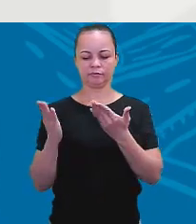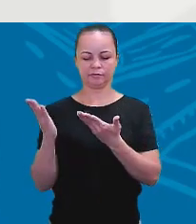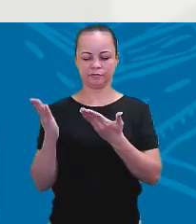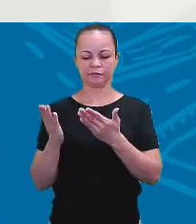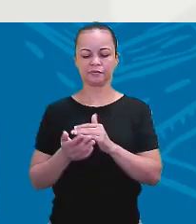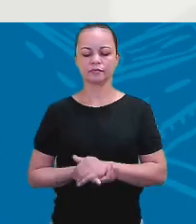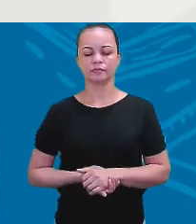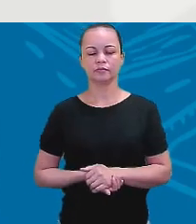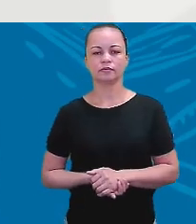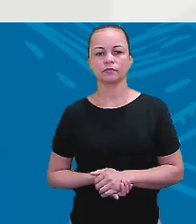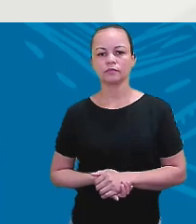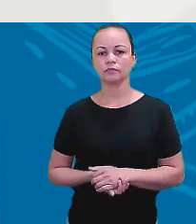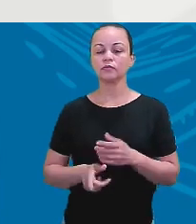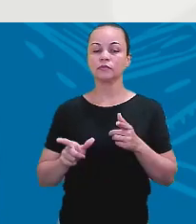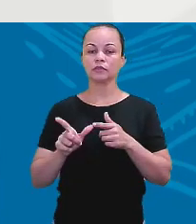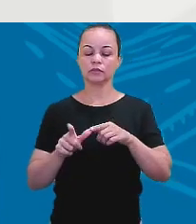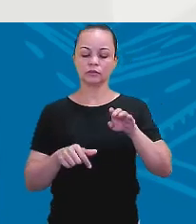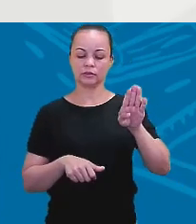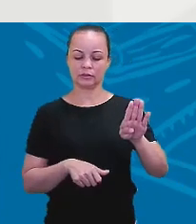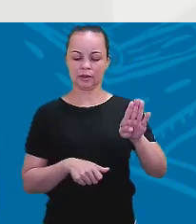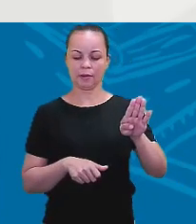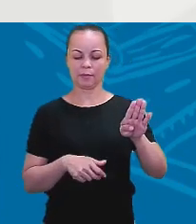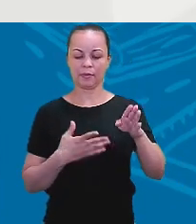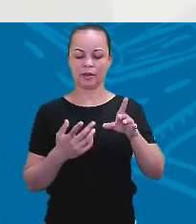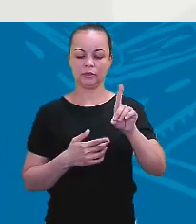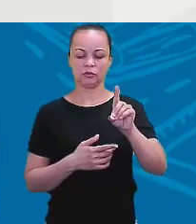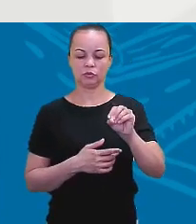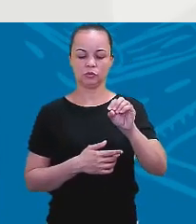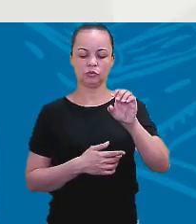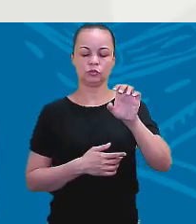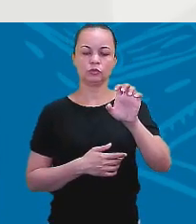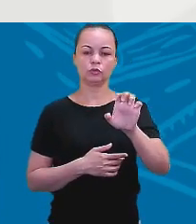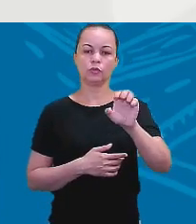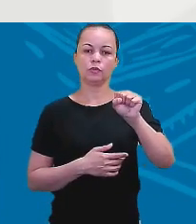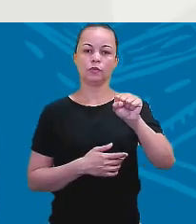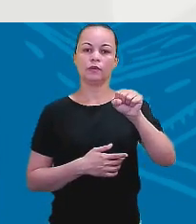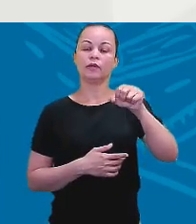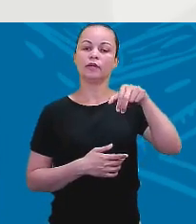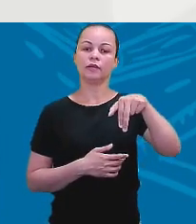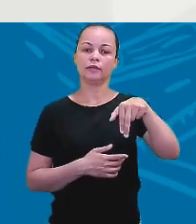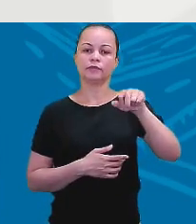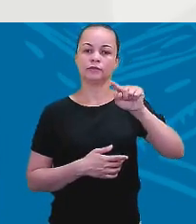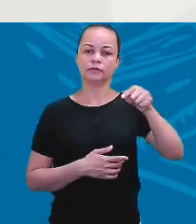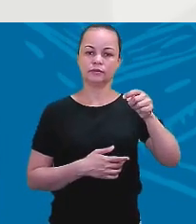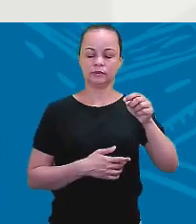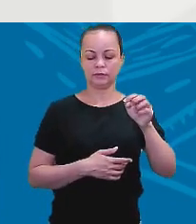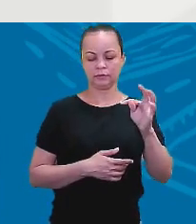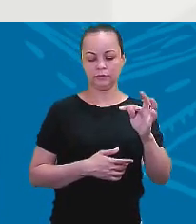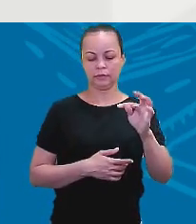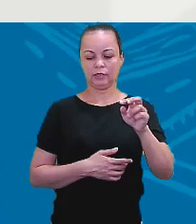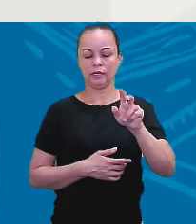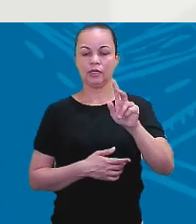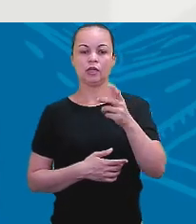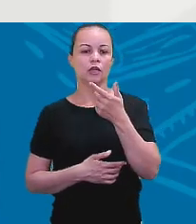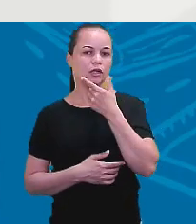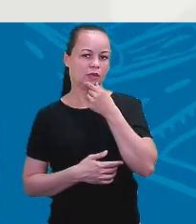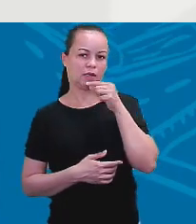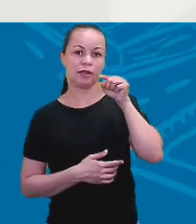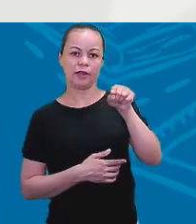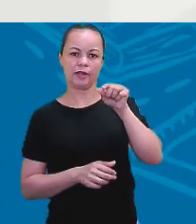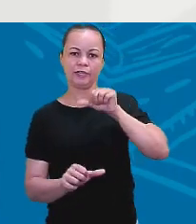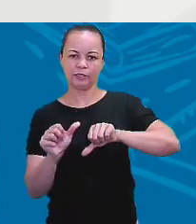Ok. Na letra B, doesn't he, doesn't, terceira pessoa do singular. E he, porque Jonas é um